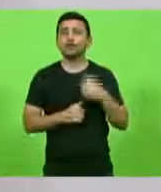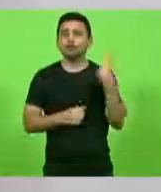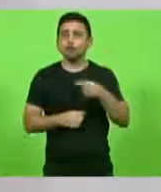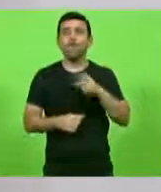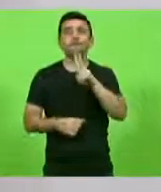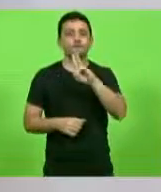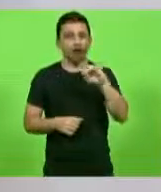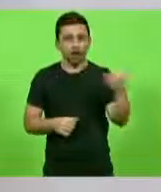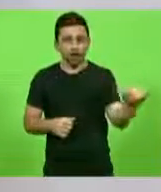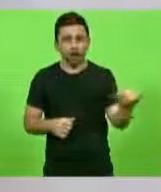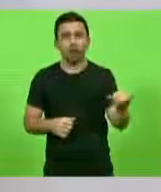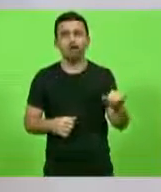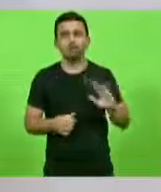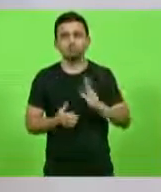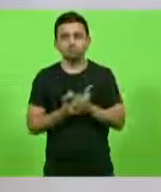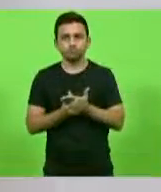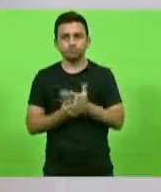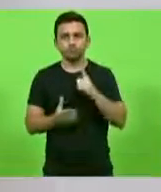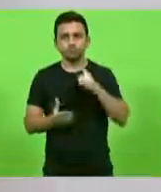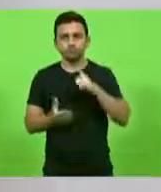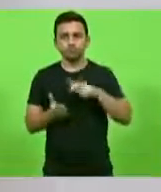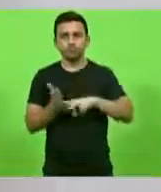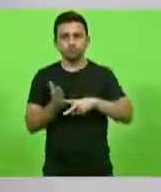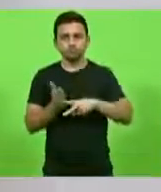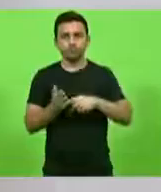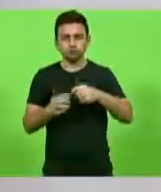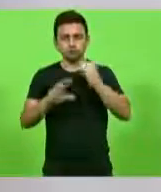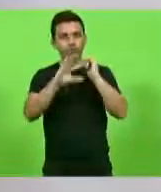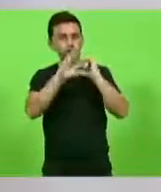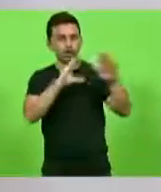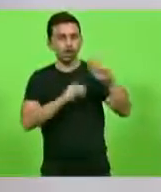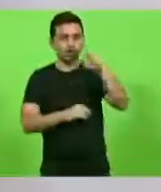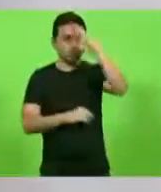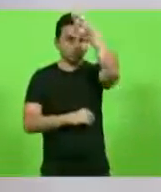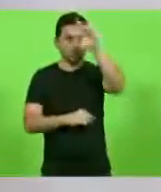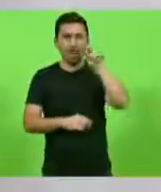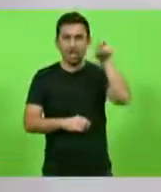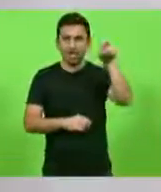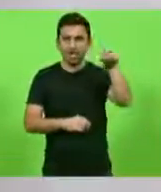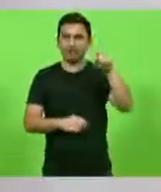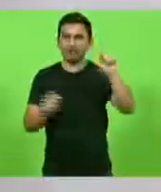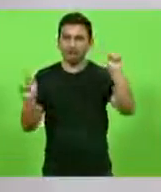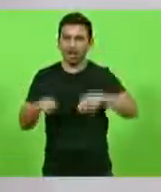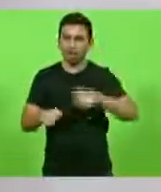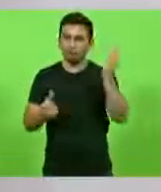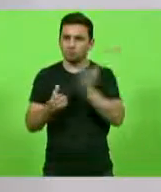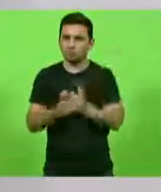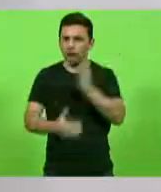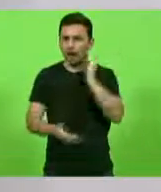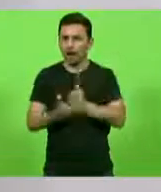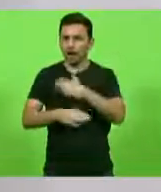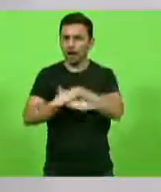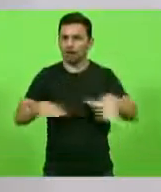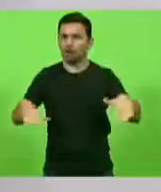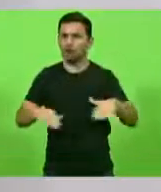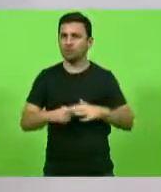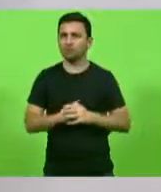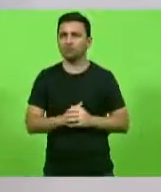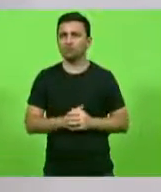sindicância, sim, e eu vou estar mandando para o Bolsonaro esse vídeo, para que tu tome um processo e que tu nunca mais se ajeite na sua vida,